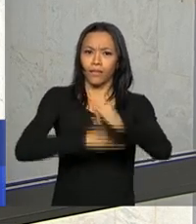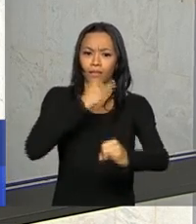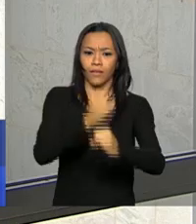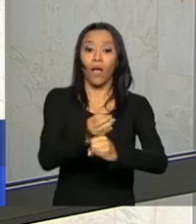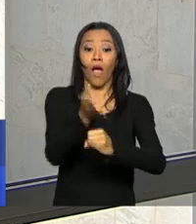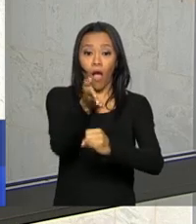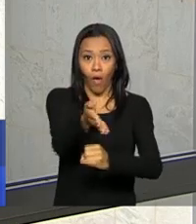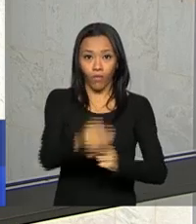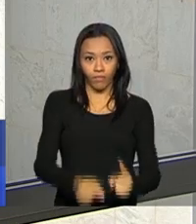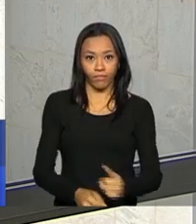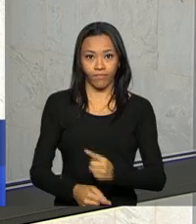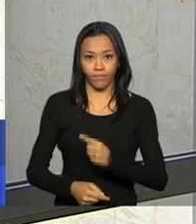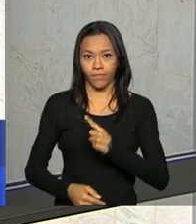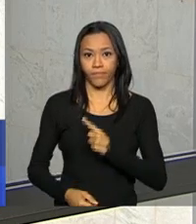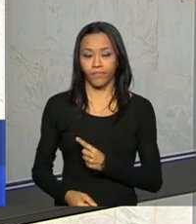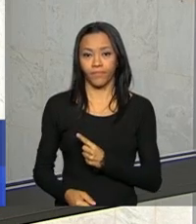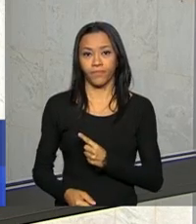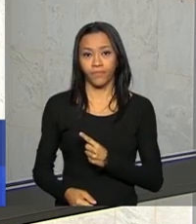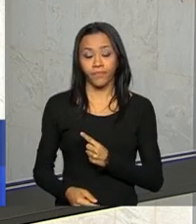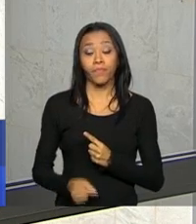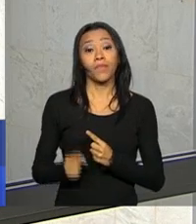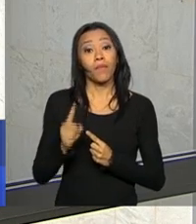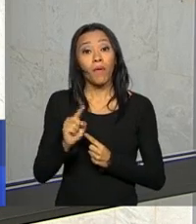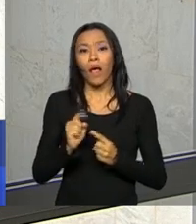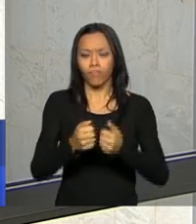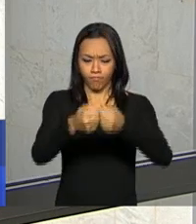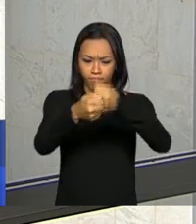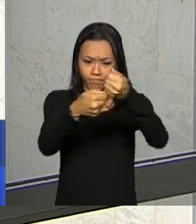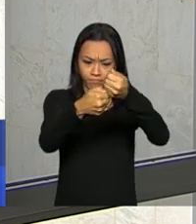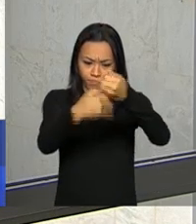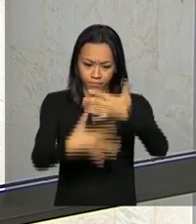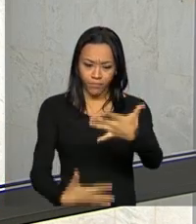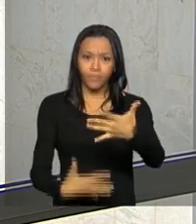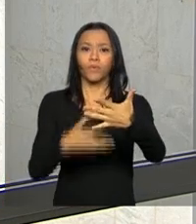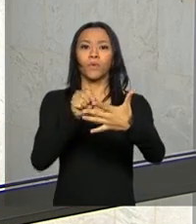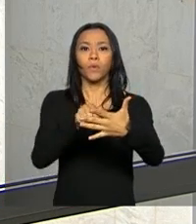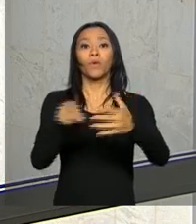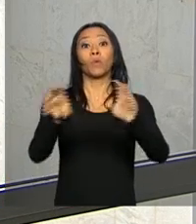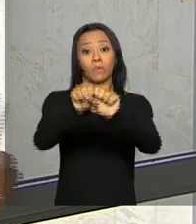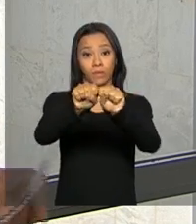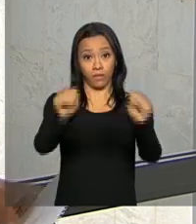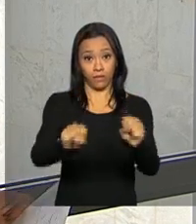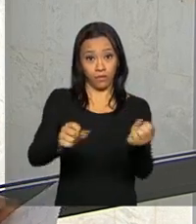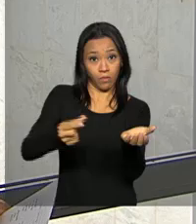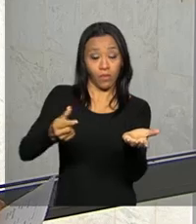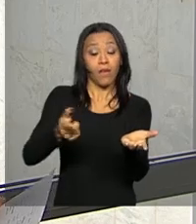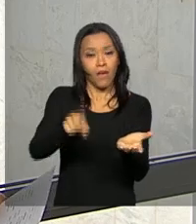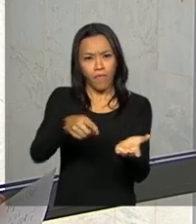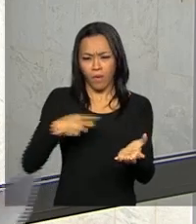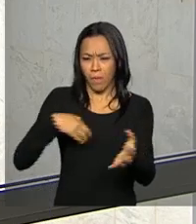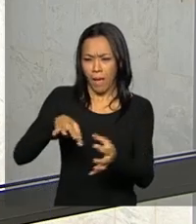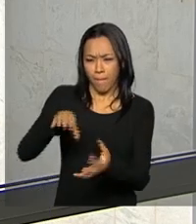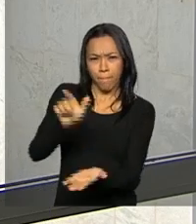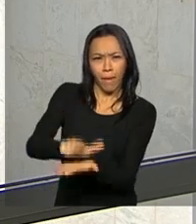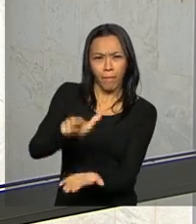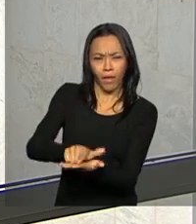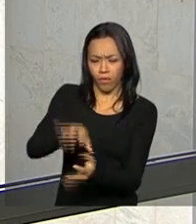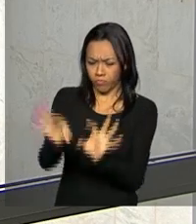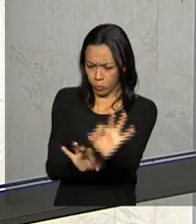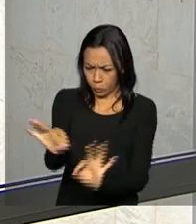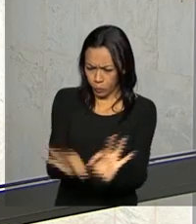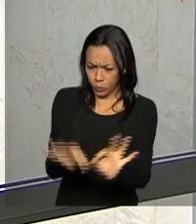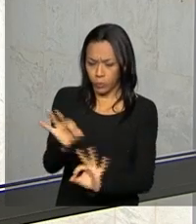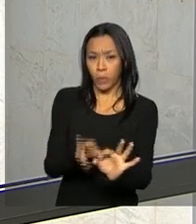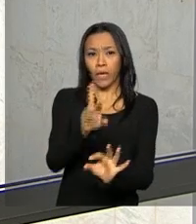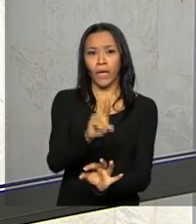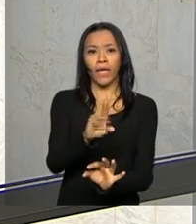.fazenda.gov.br para baixar esse programa. Então, já é bom ir juntando a papelada, organizando os